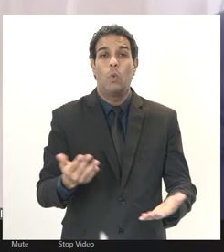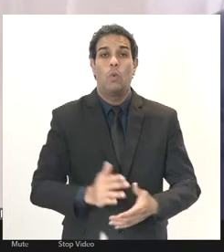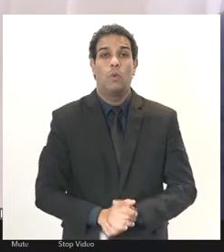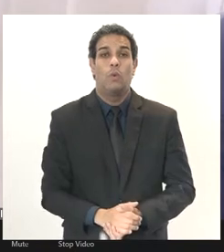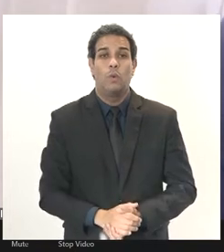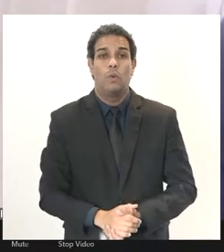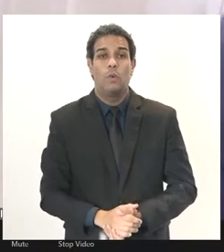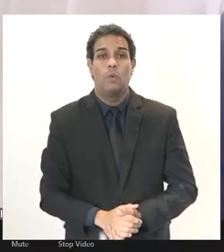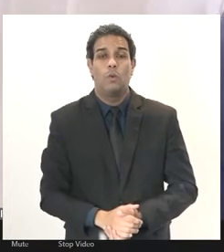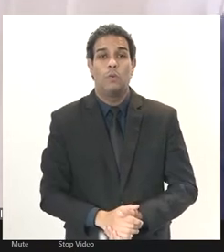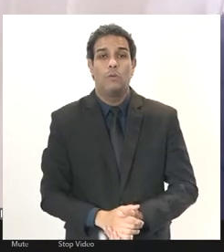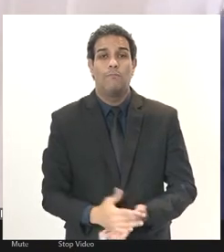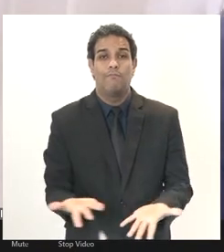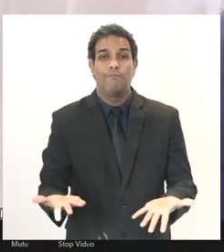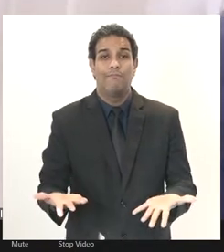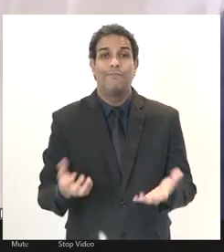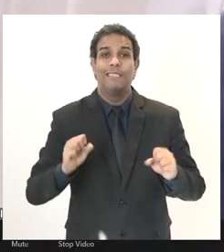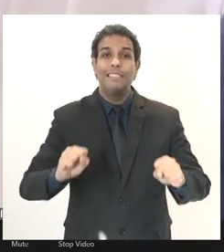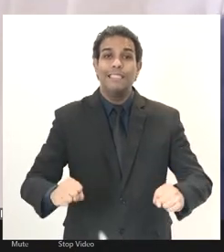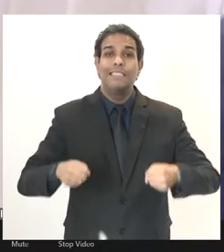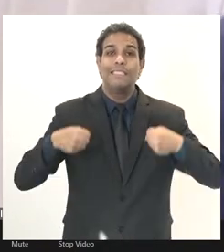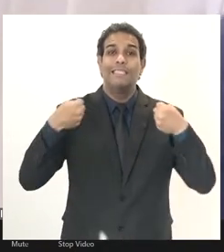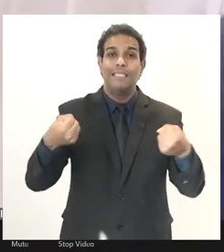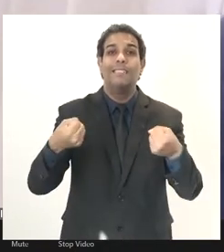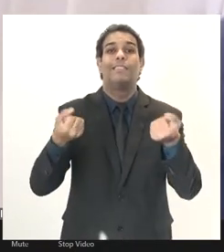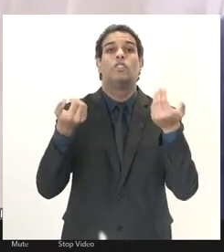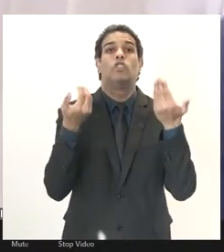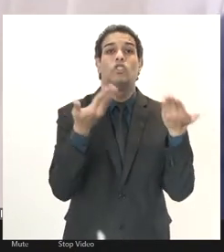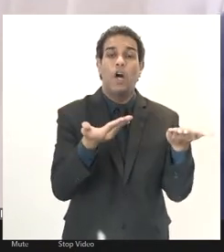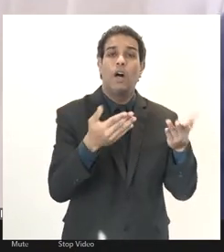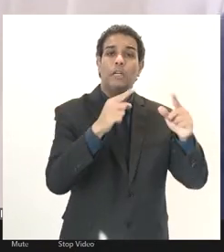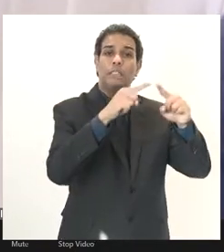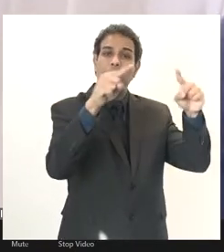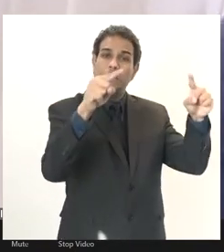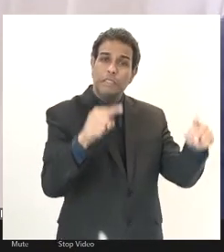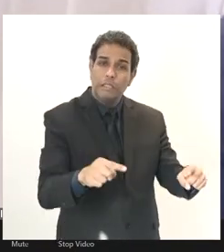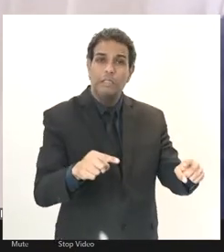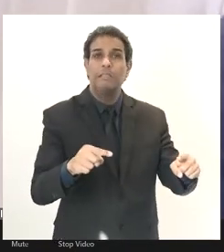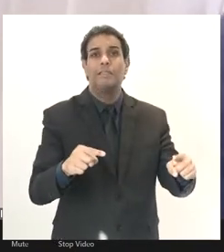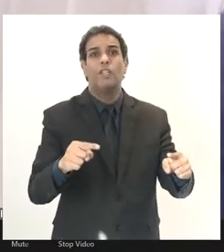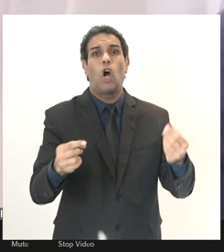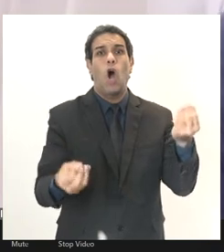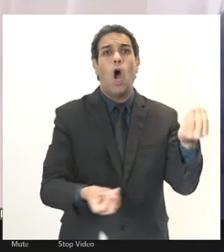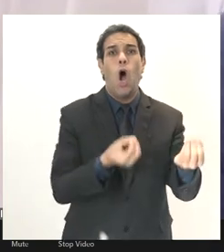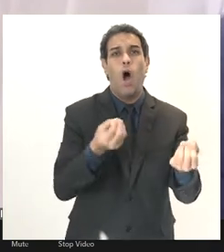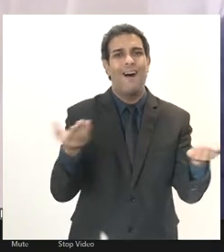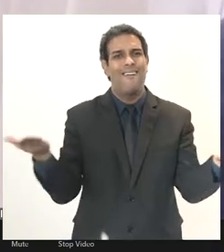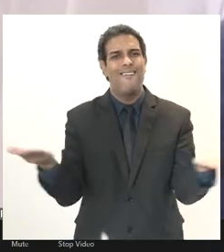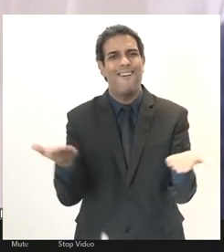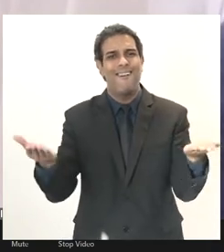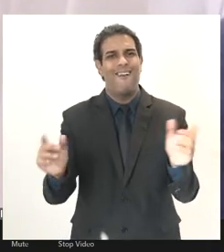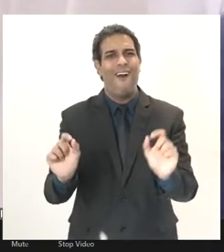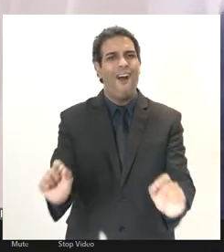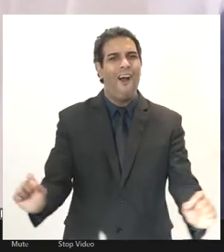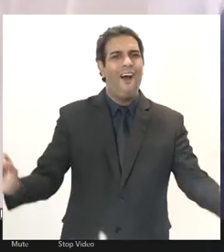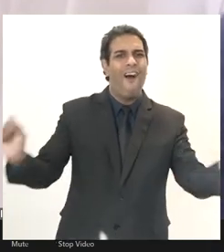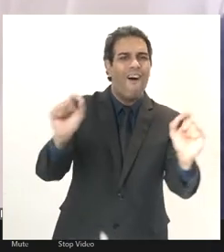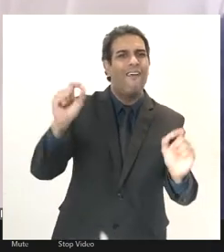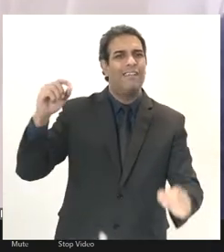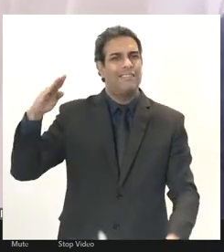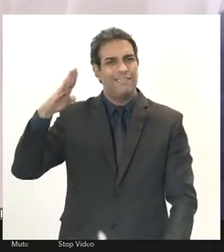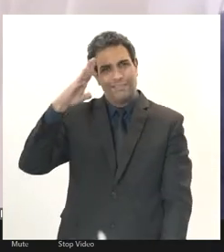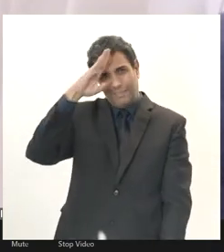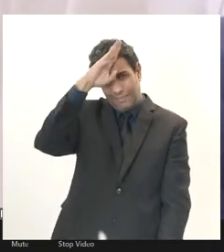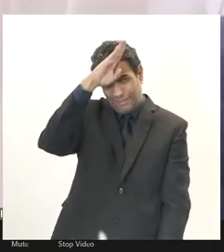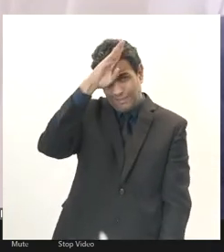ferozmente defendido a nossa bandeira como servidor e dizer que esse governo que está aí melhor